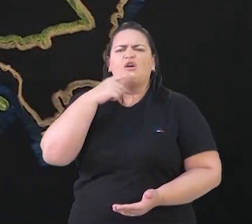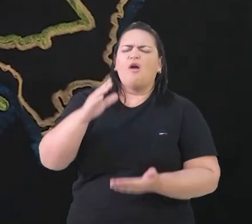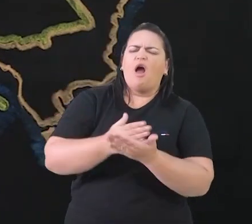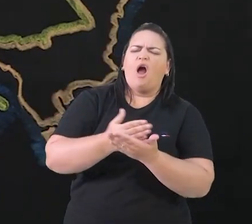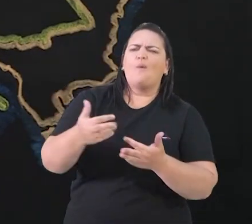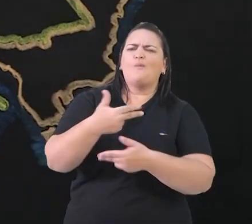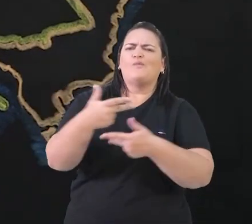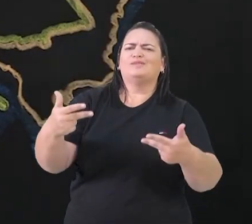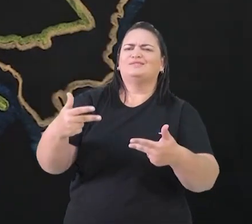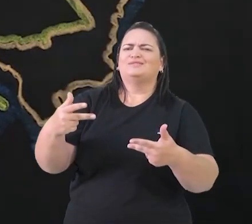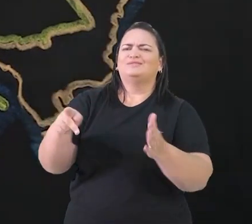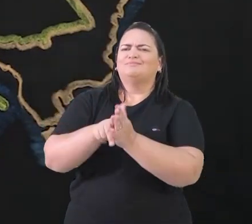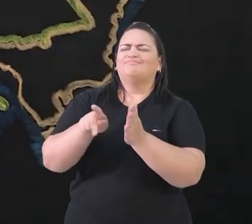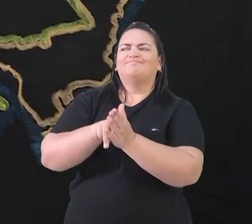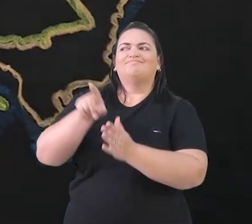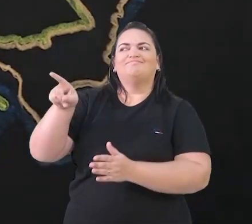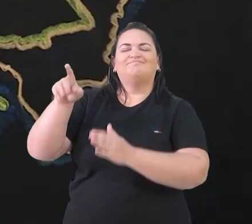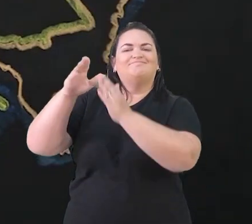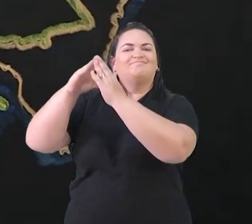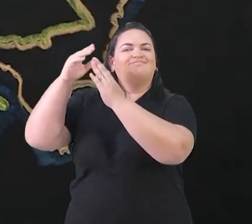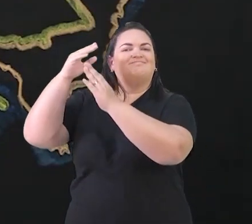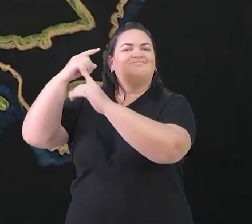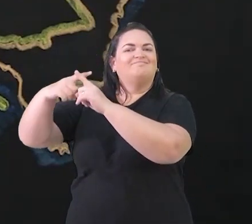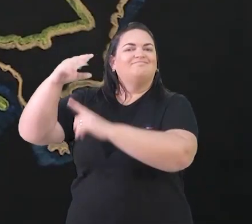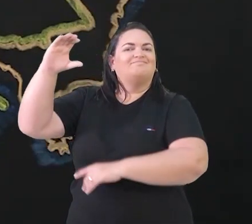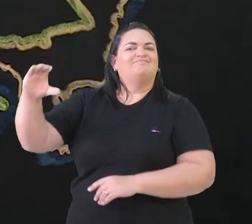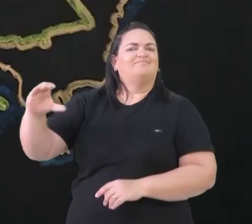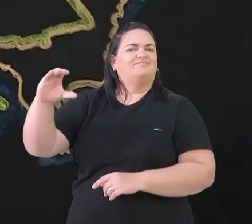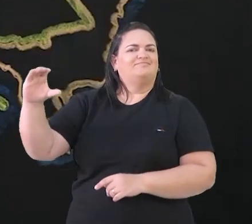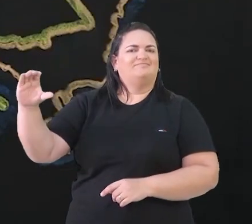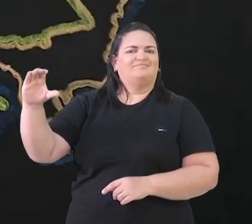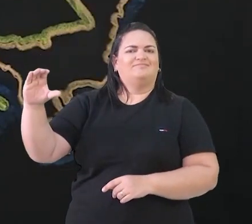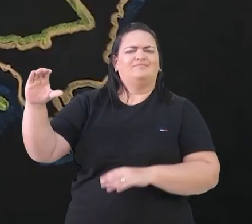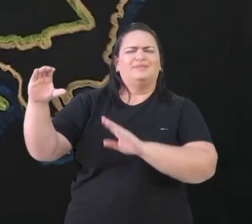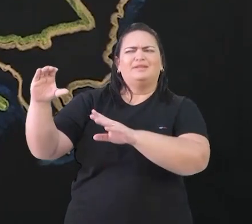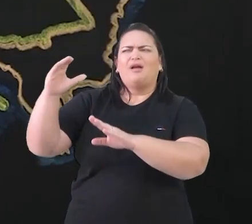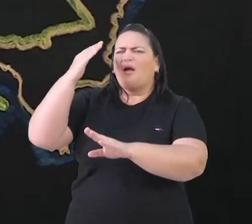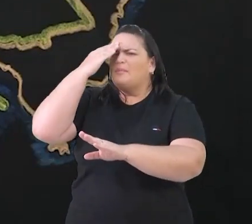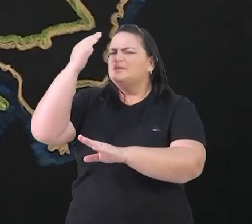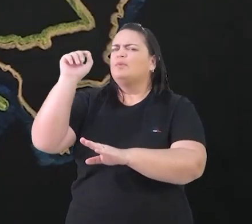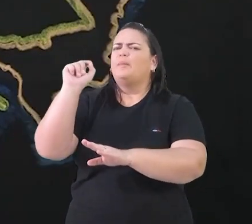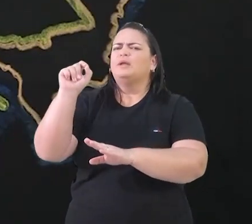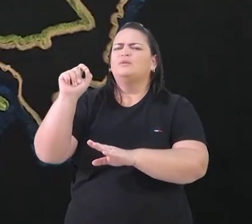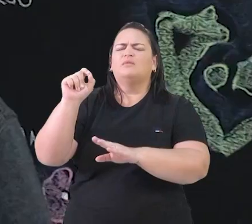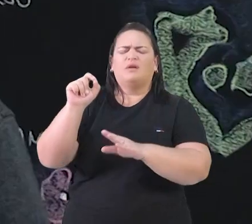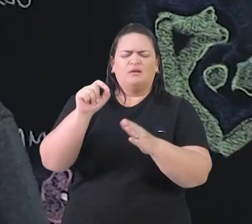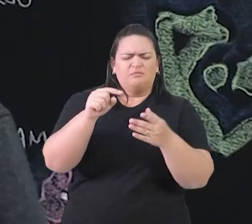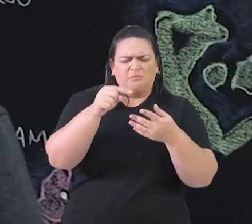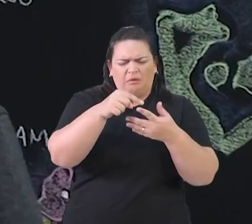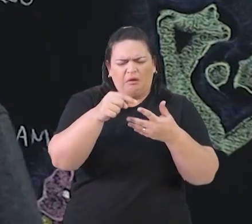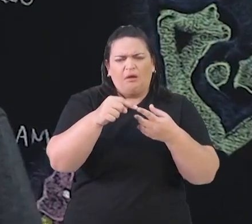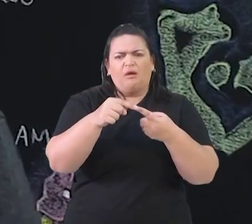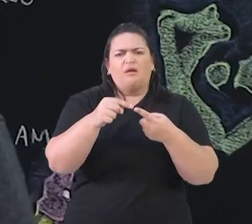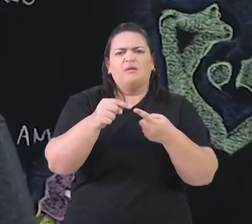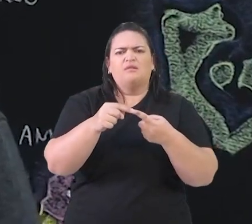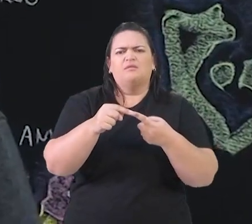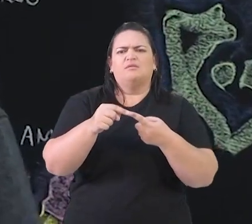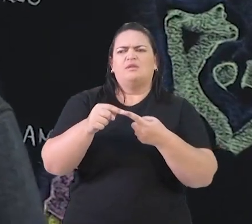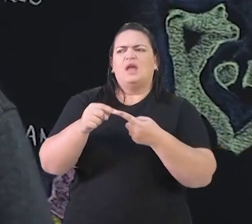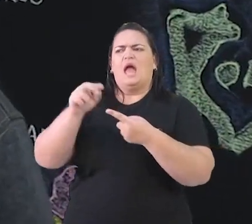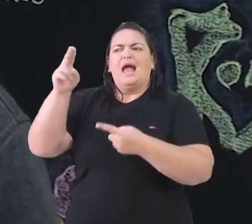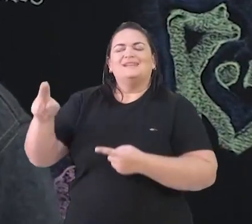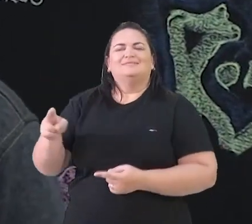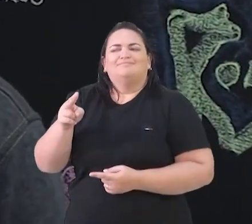Igreja de Roma, que hoje a gente chama de Igreja Católica. Principalmente, quais eram essas críticas? Muitos padres